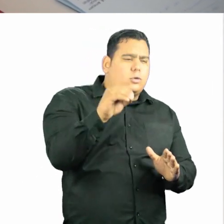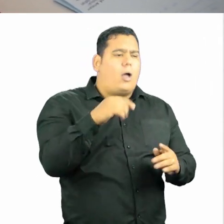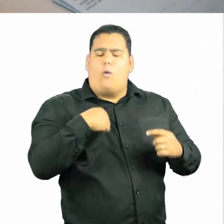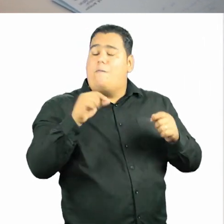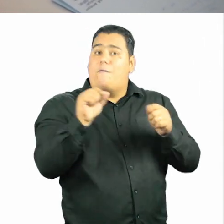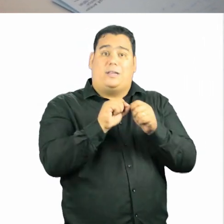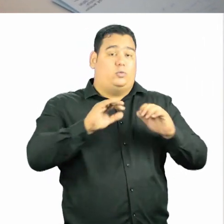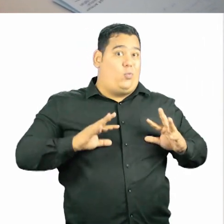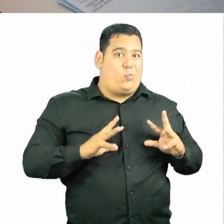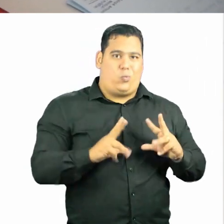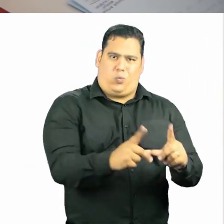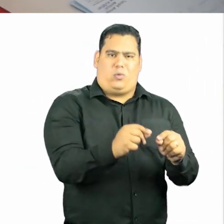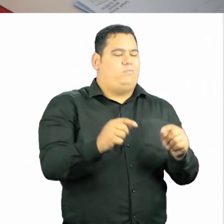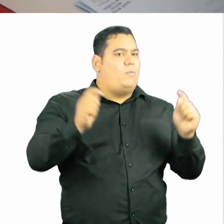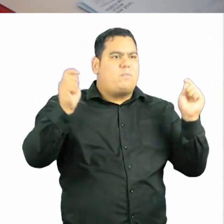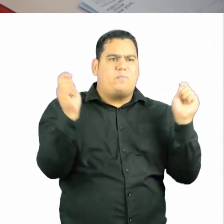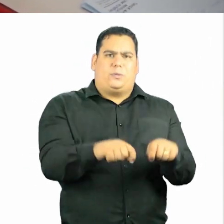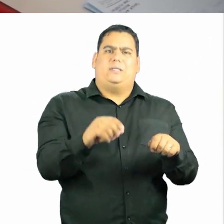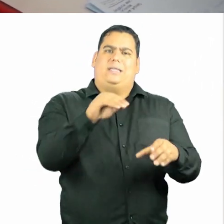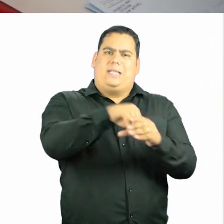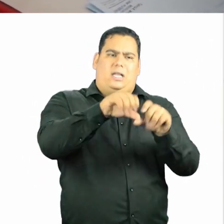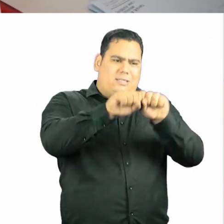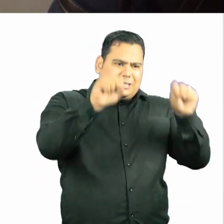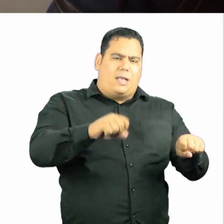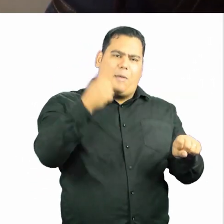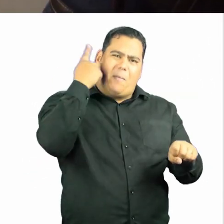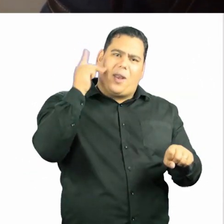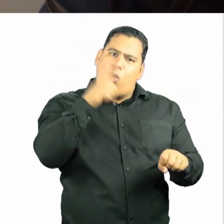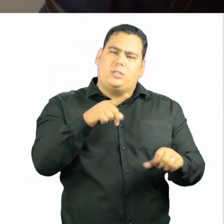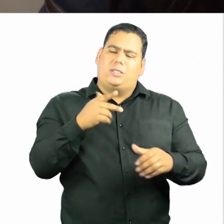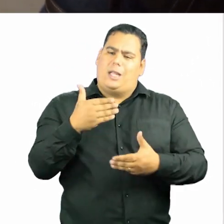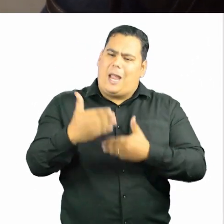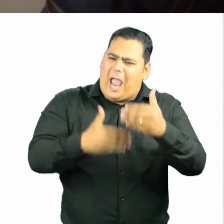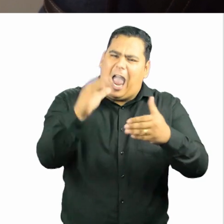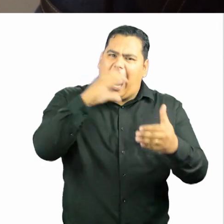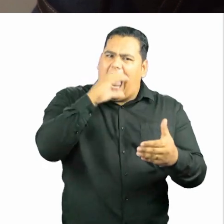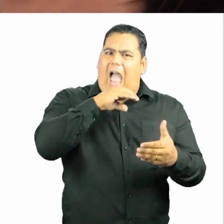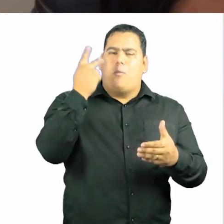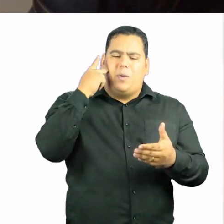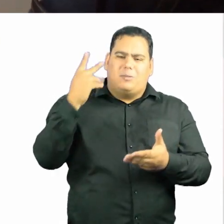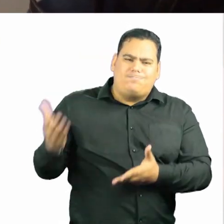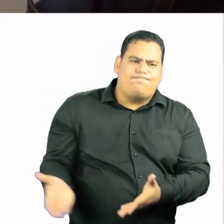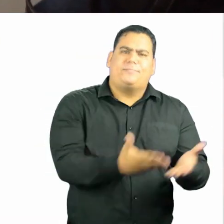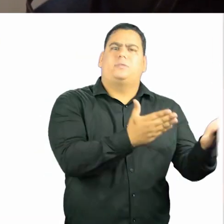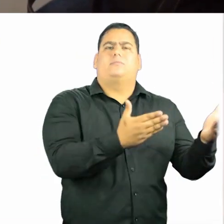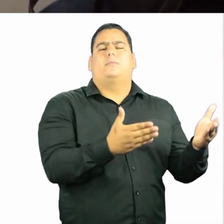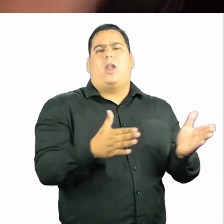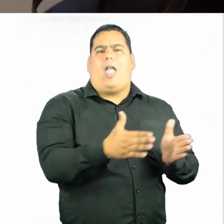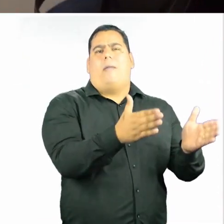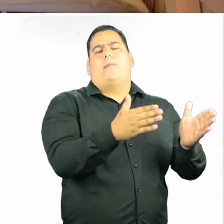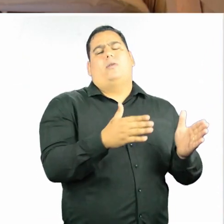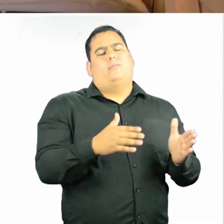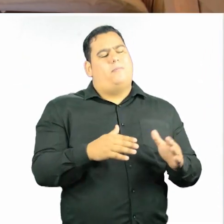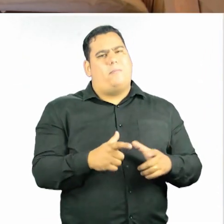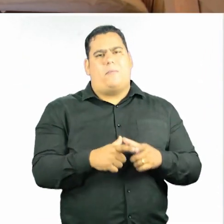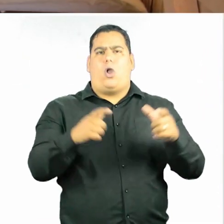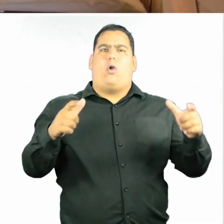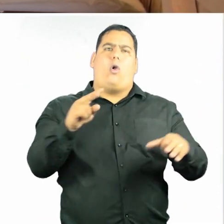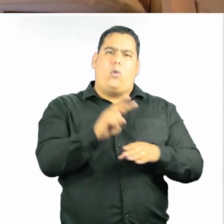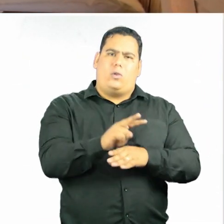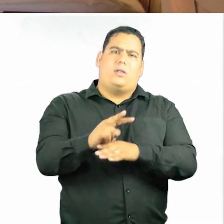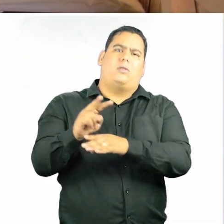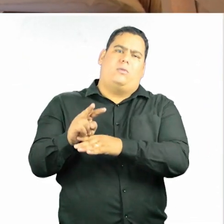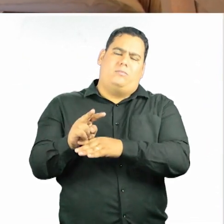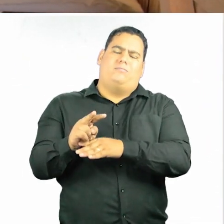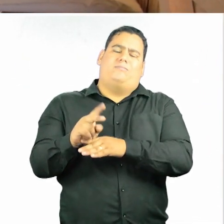faz tudo que é possível dentro do sistema para acelerar o atendimento e o encaminhamento. A Maria é cuidadora, cuida dos outros, não cuida de